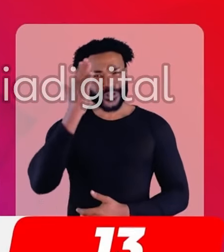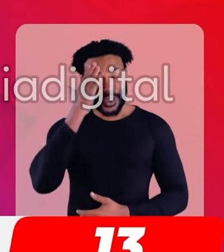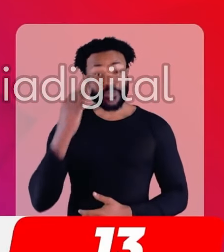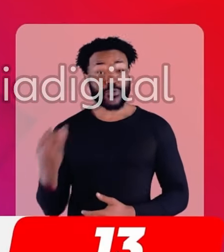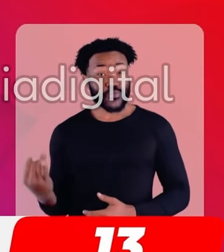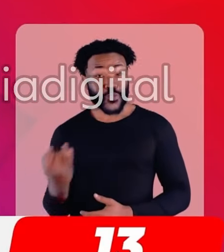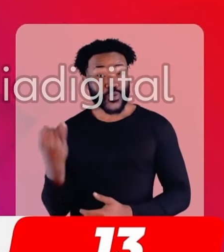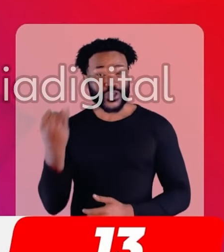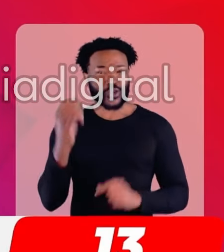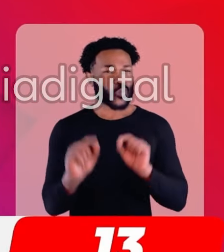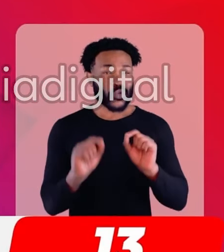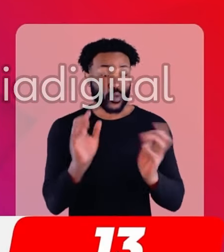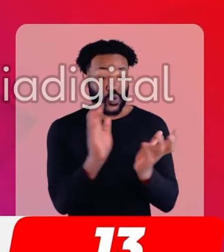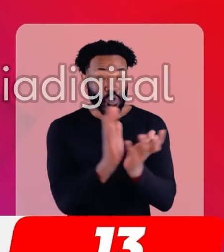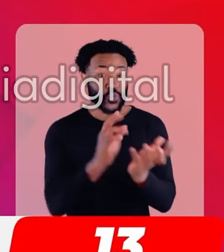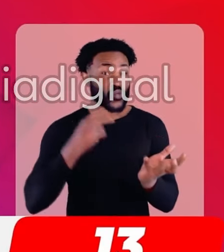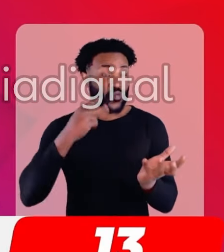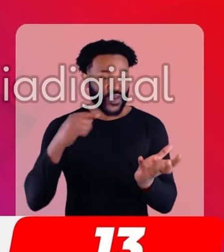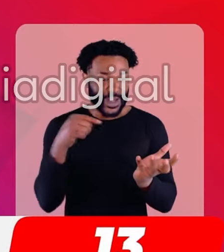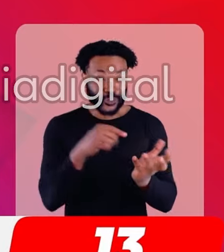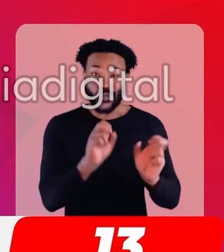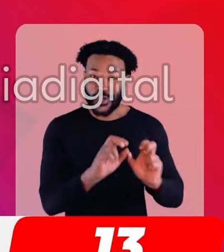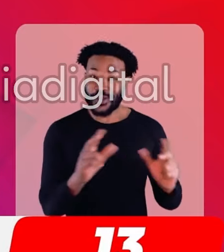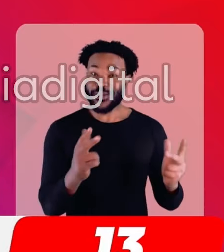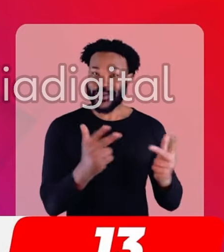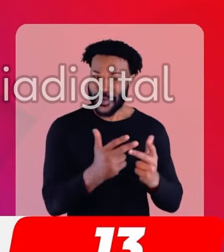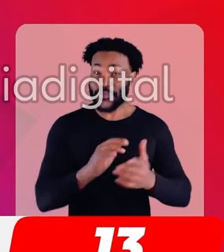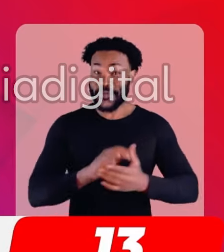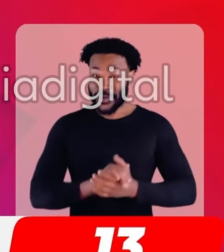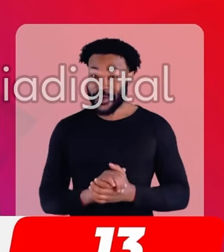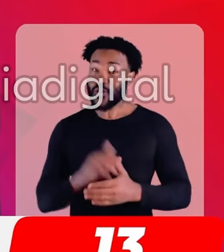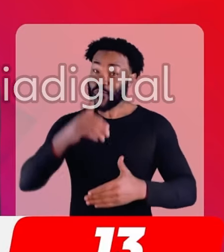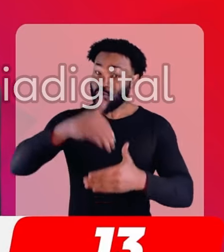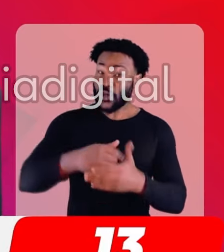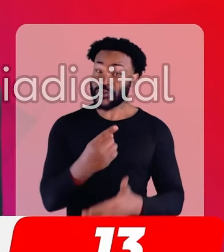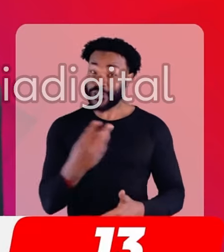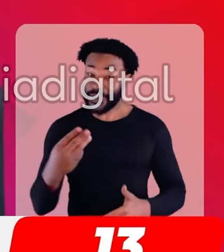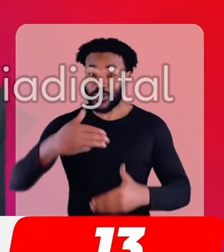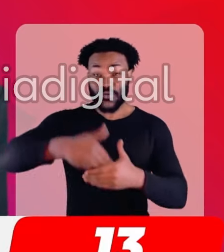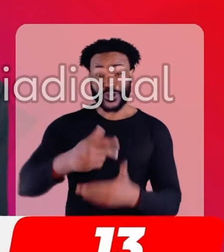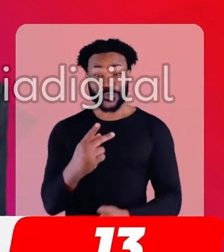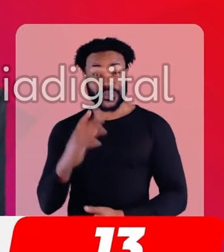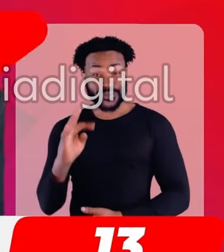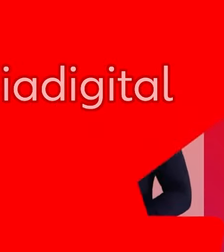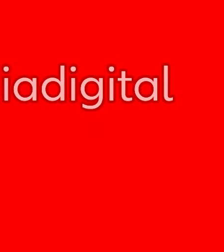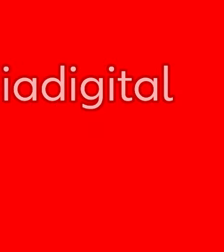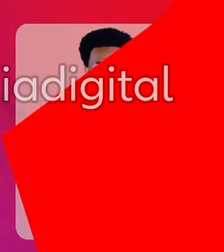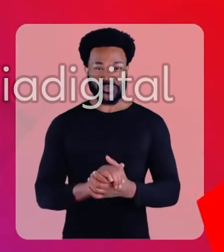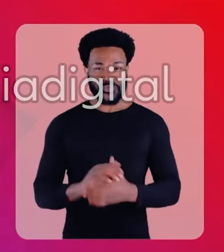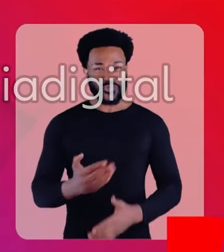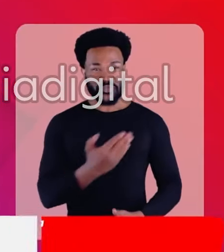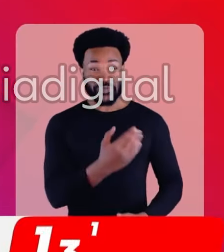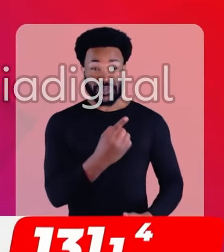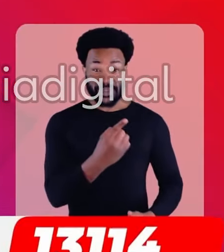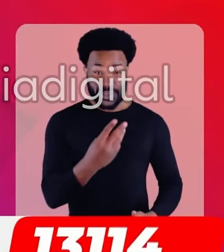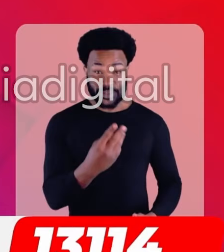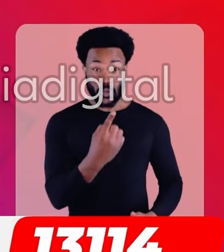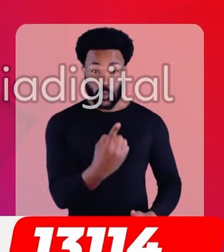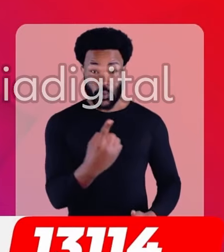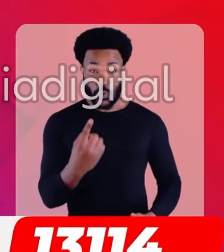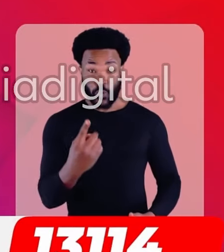sabe como é importante ter uma bancada forte na Câmara Municipal. Vote 13. Vote PT. Jair Tato,